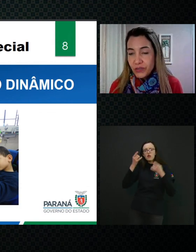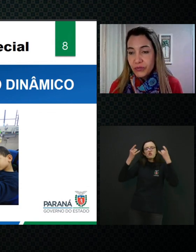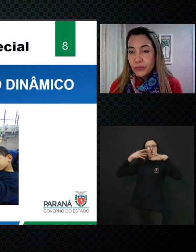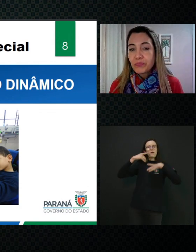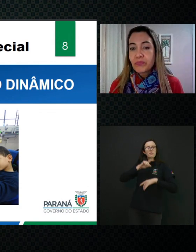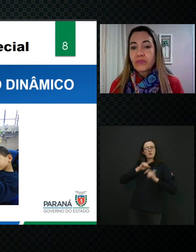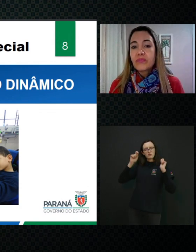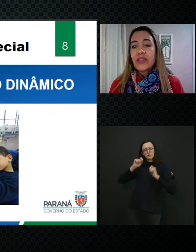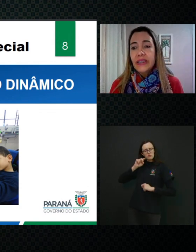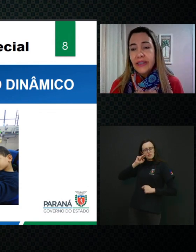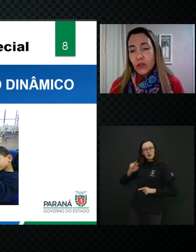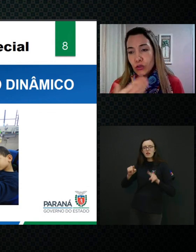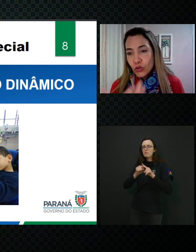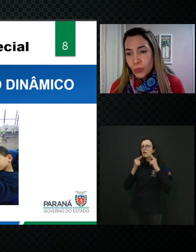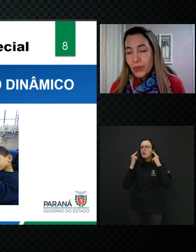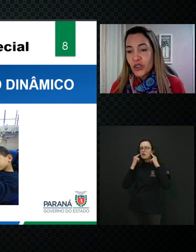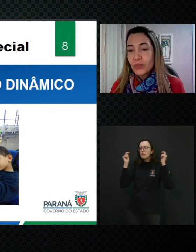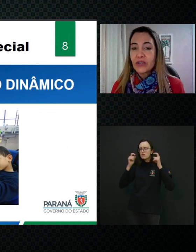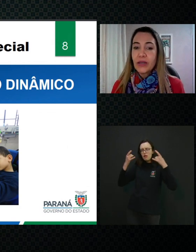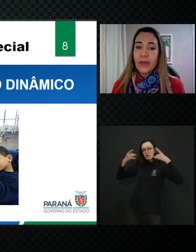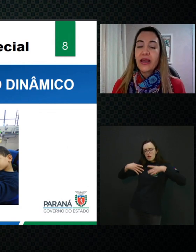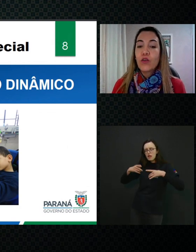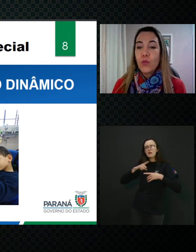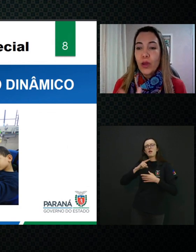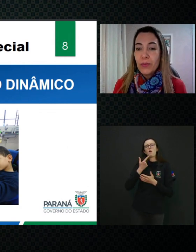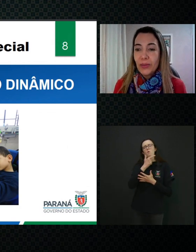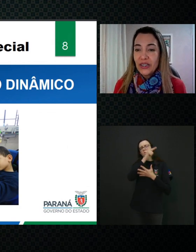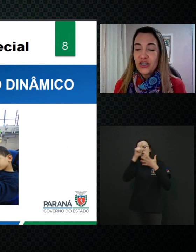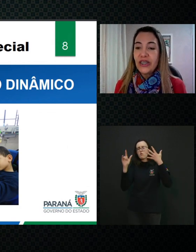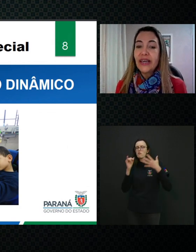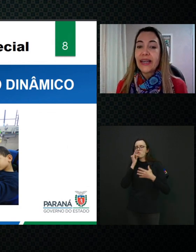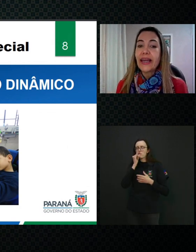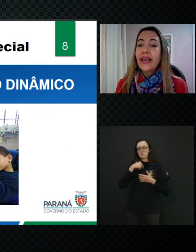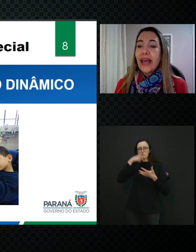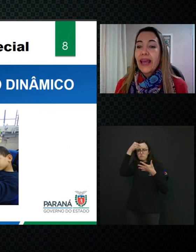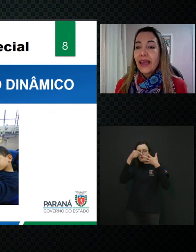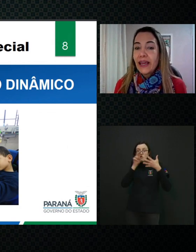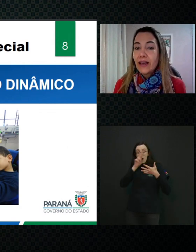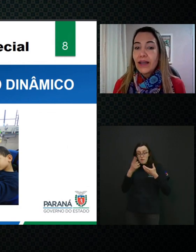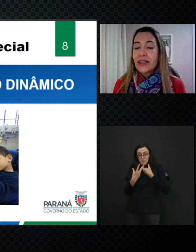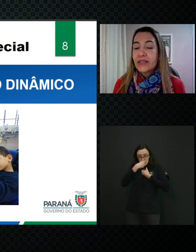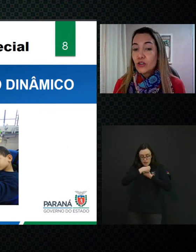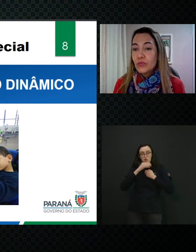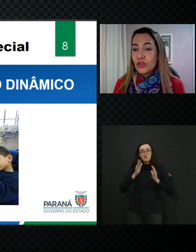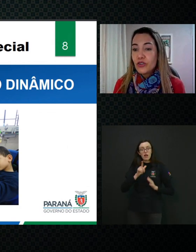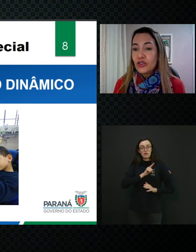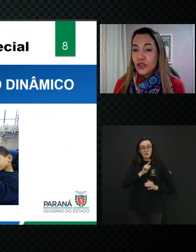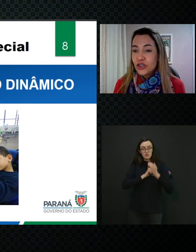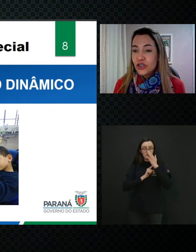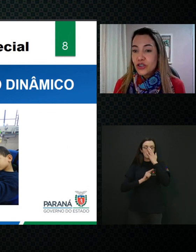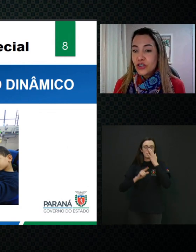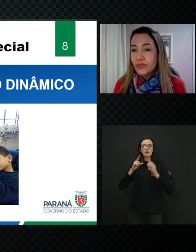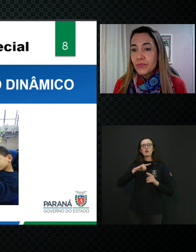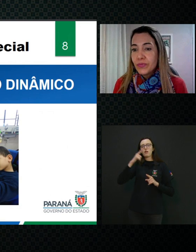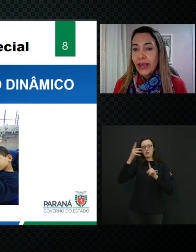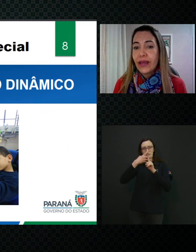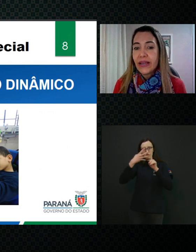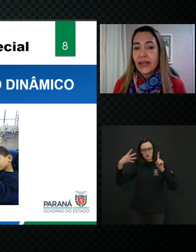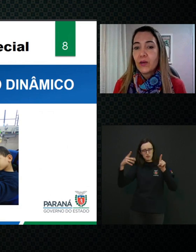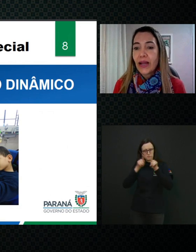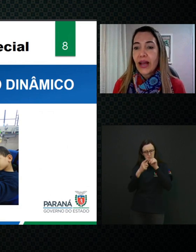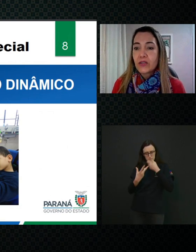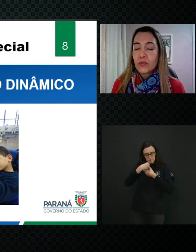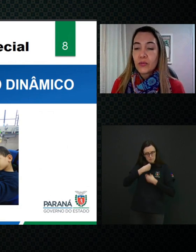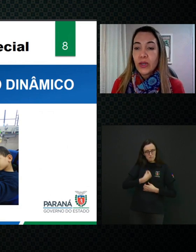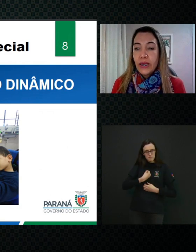auditivo e tem outros comprometimentos também, como a hemiplegia, né, é a síndrome de charge, é